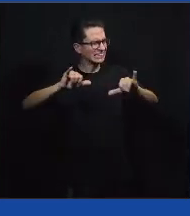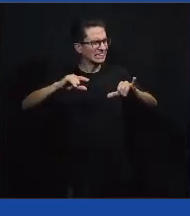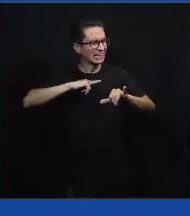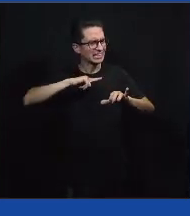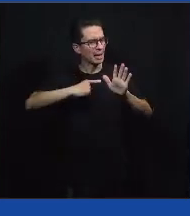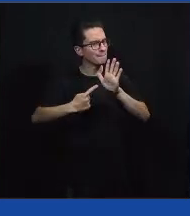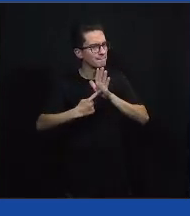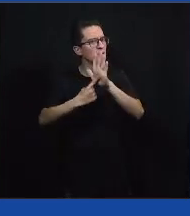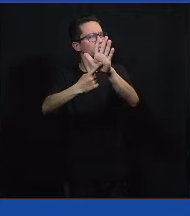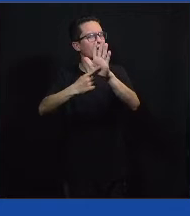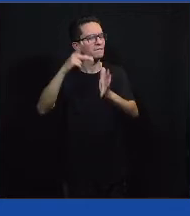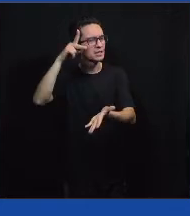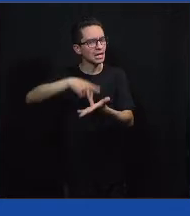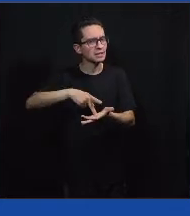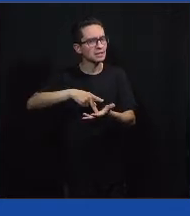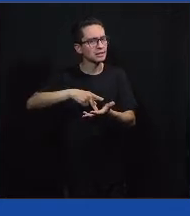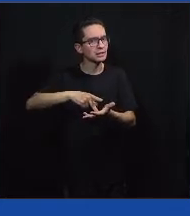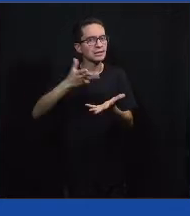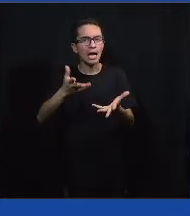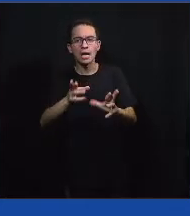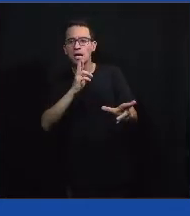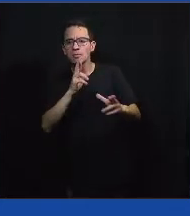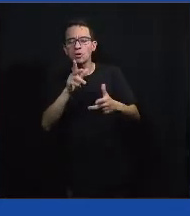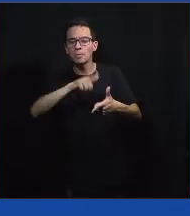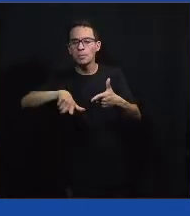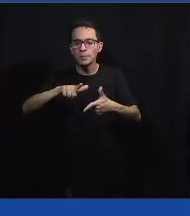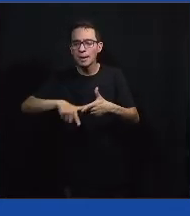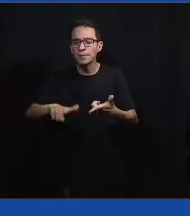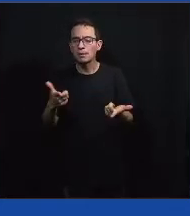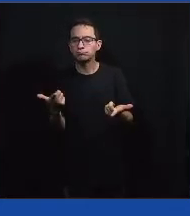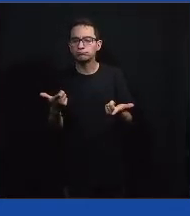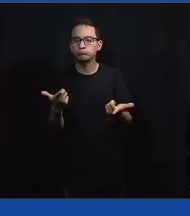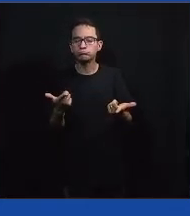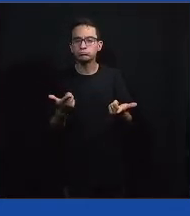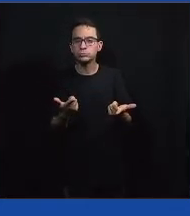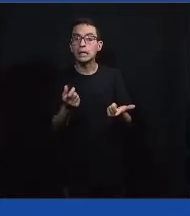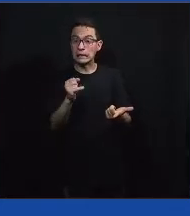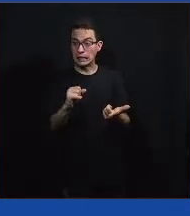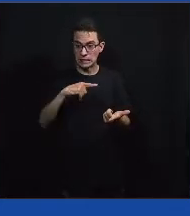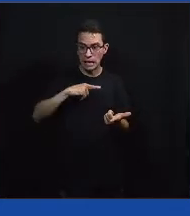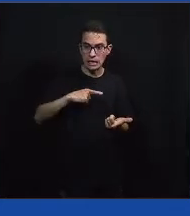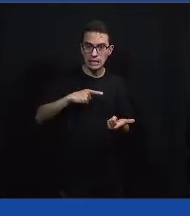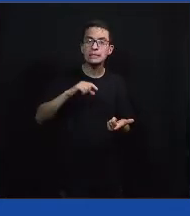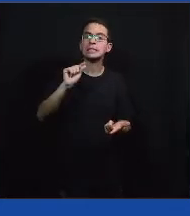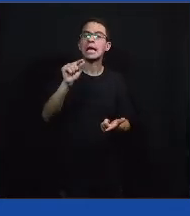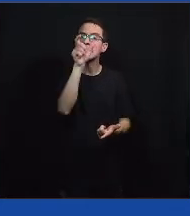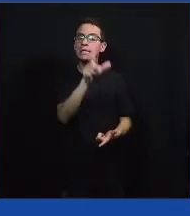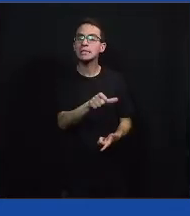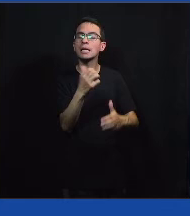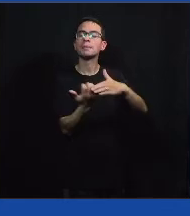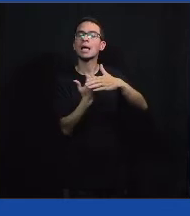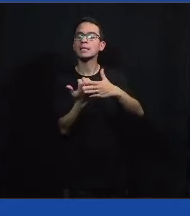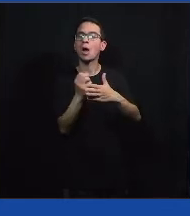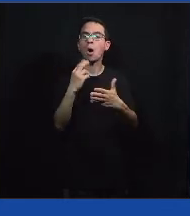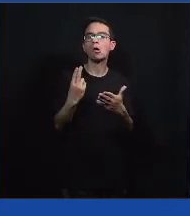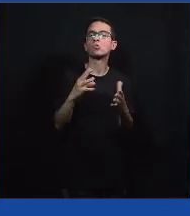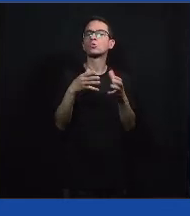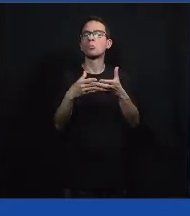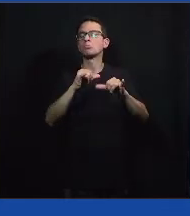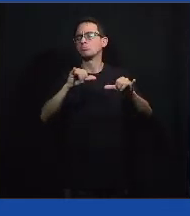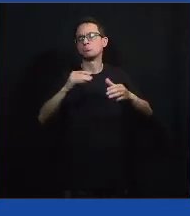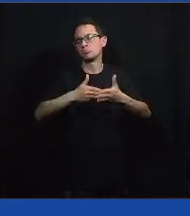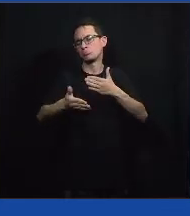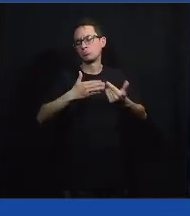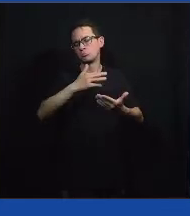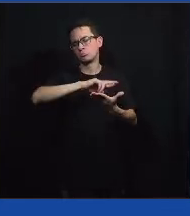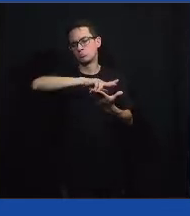privadas, tentando resolver isso? Se sim, quem? Ou até mesmo no âmbito governamental também. Quais outras ações a gente tem visto? Embora